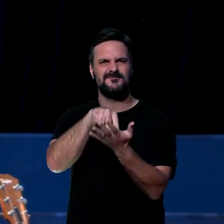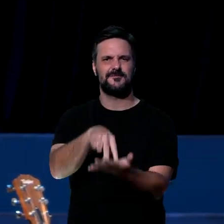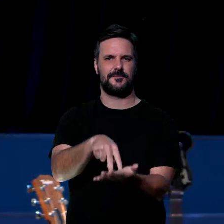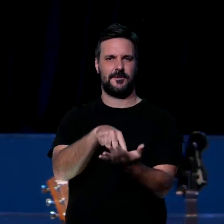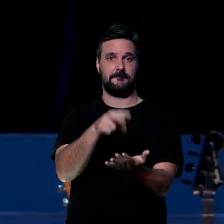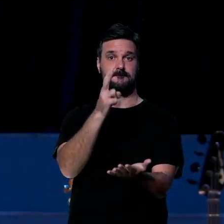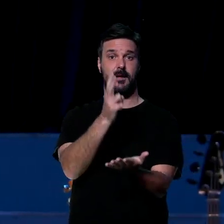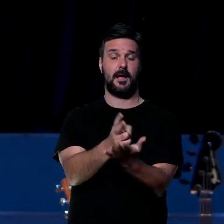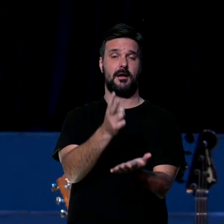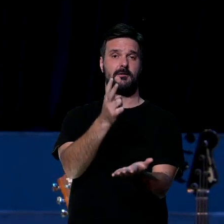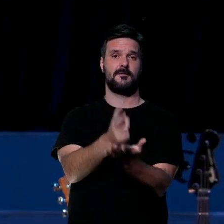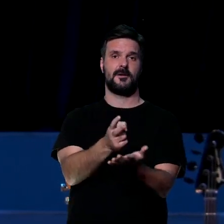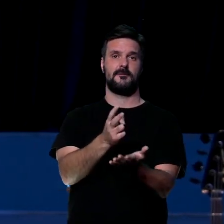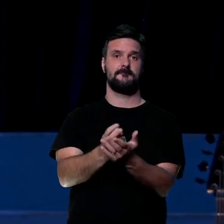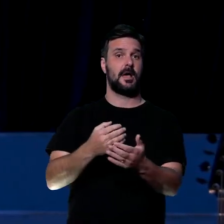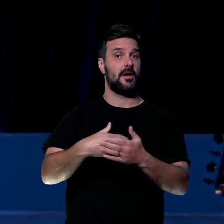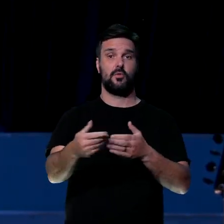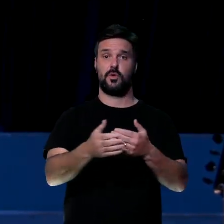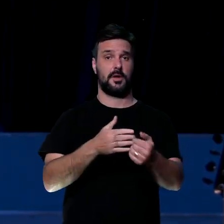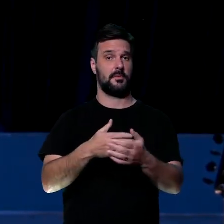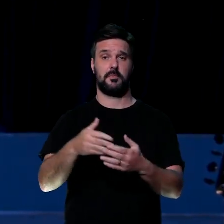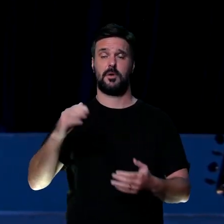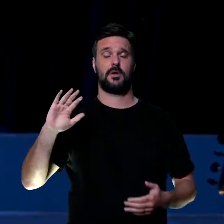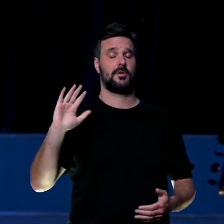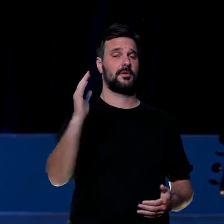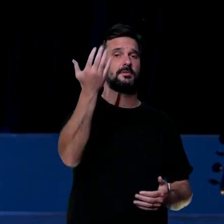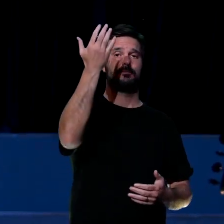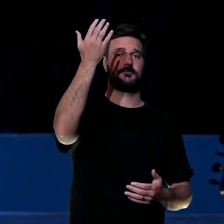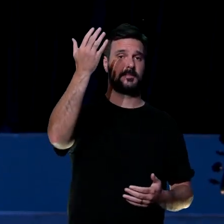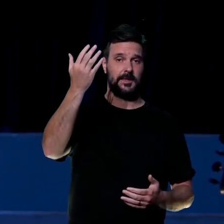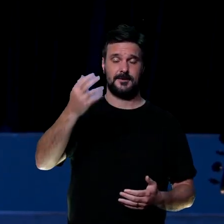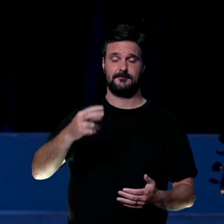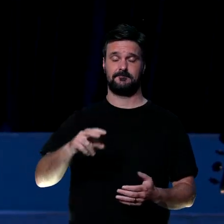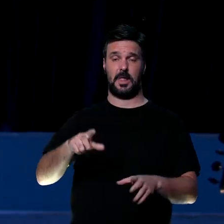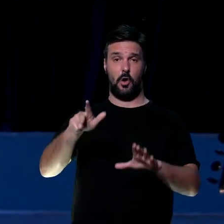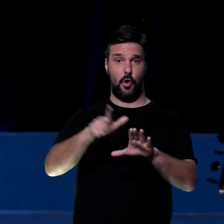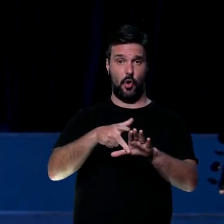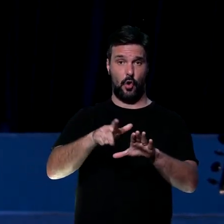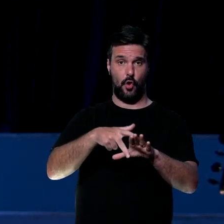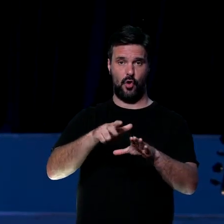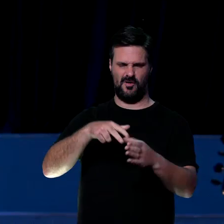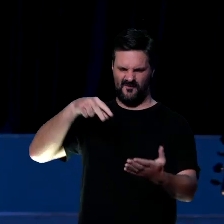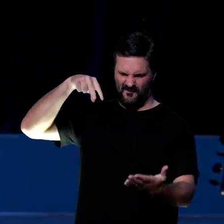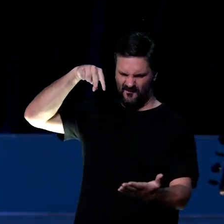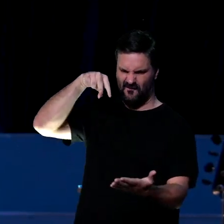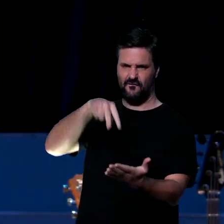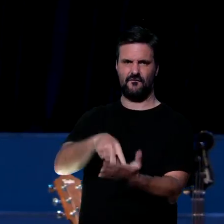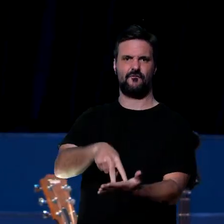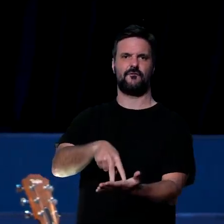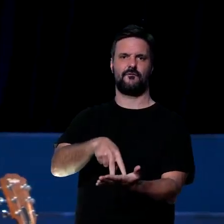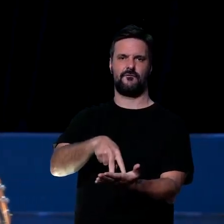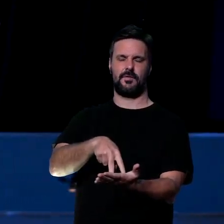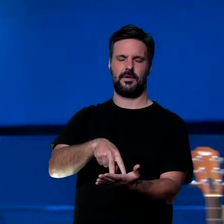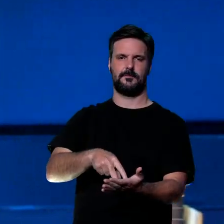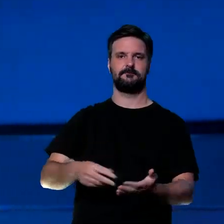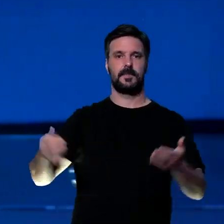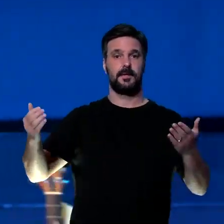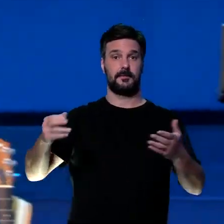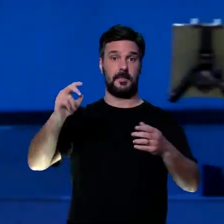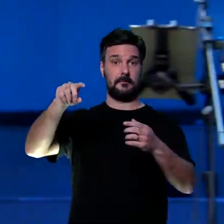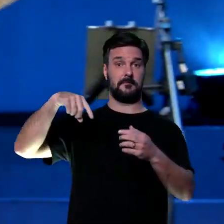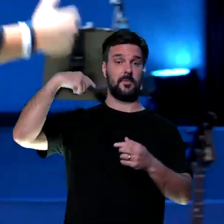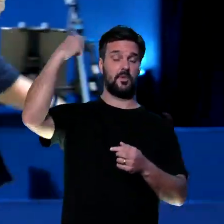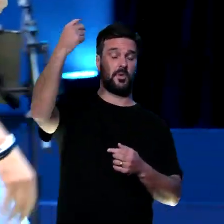Vocês precisam permanecer com o pé firme no chão, guardando a posição em que vocês estão. E depois disso, então, ele traz